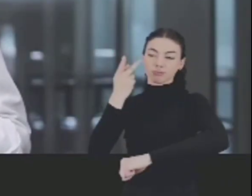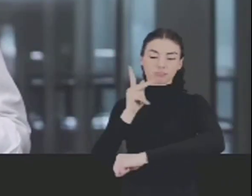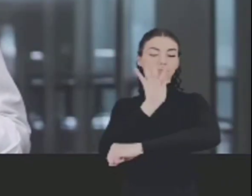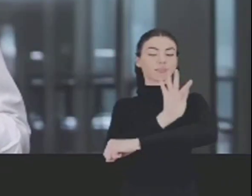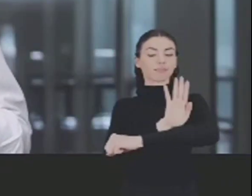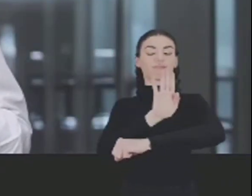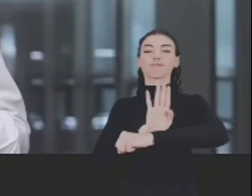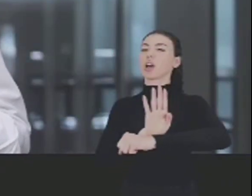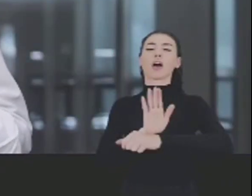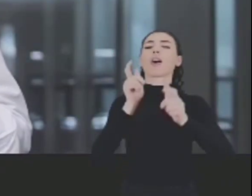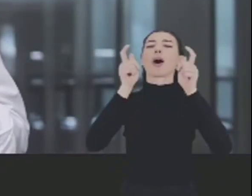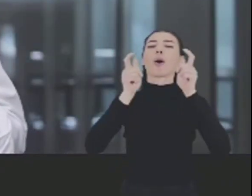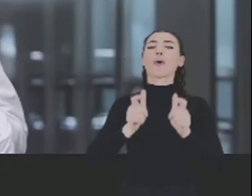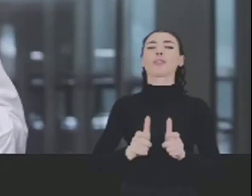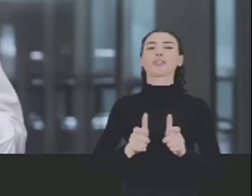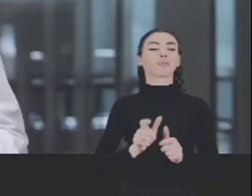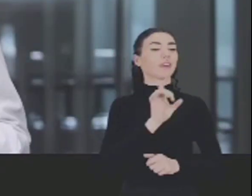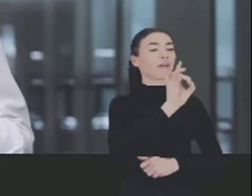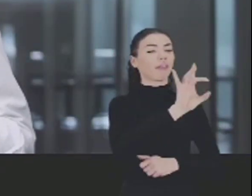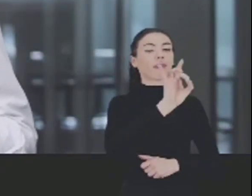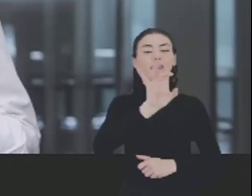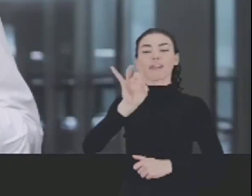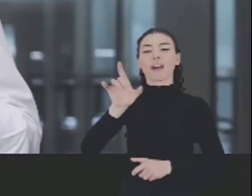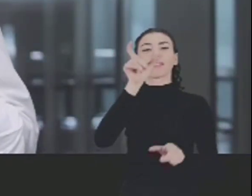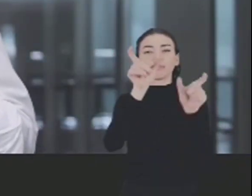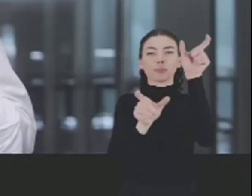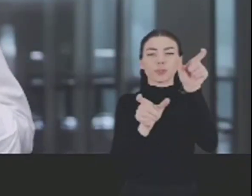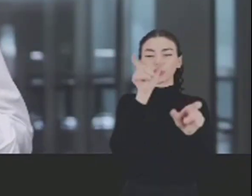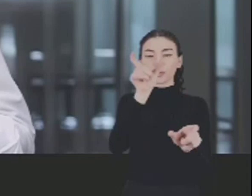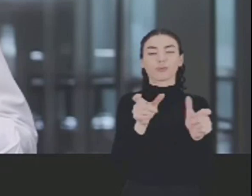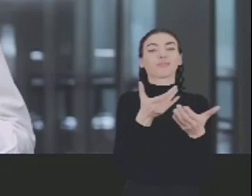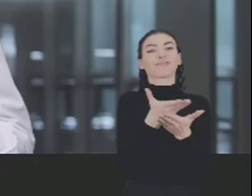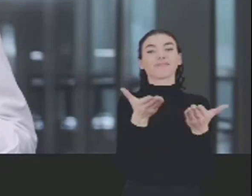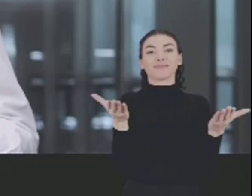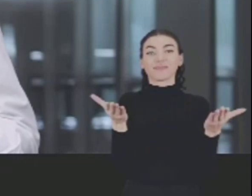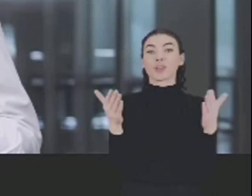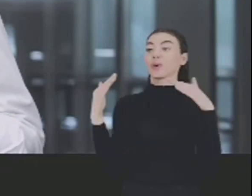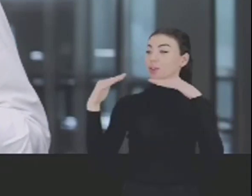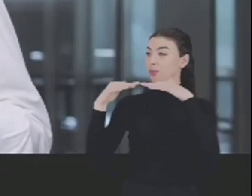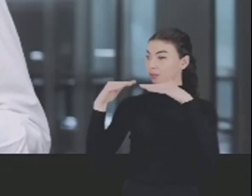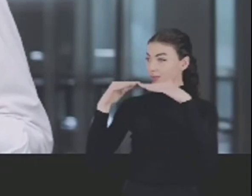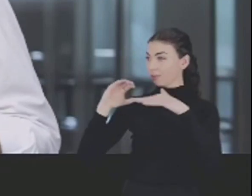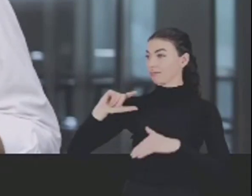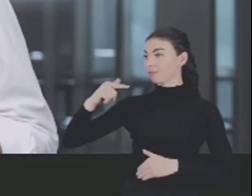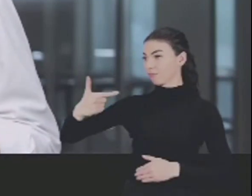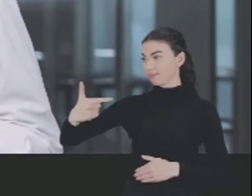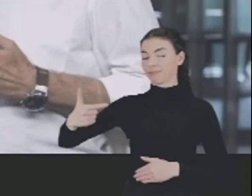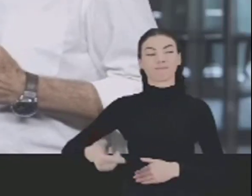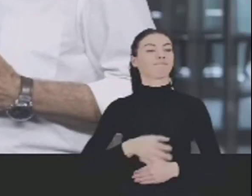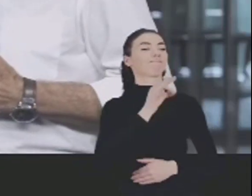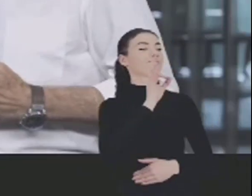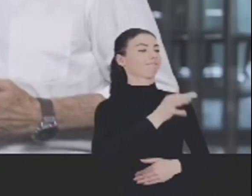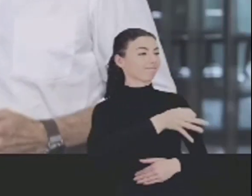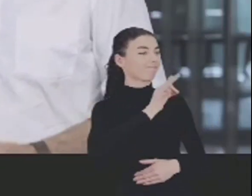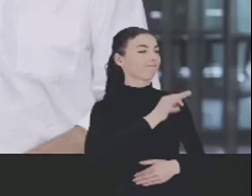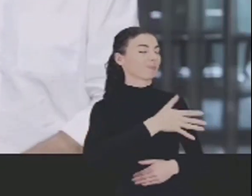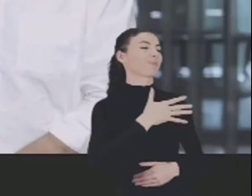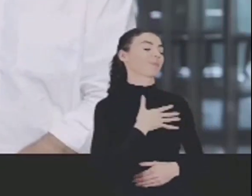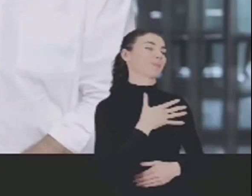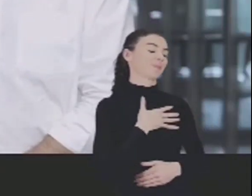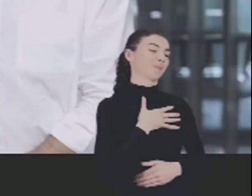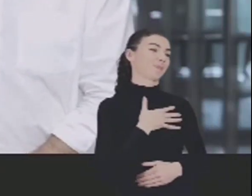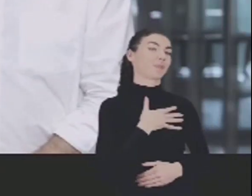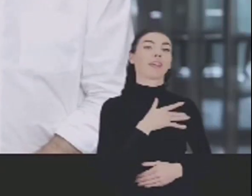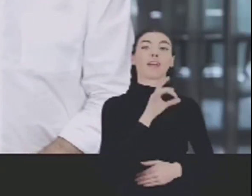nossa cidade reside em sua gente, em cada um de vocês. Concorda comigo, prefeito Kleber? É